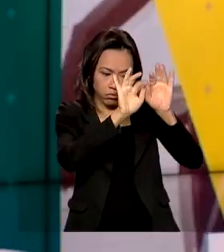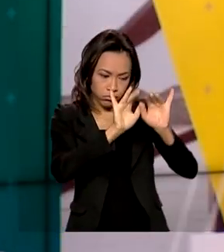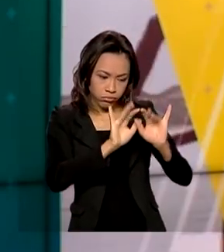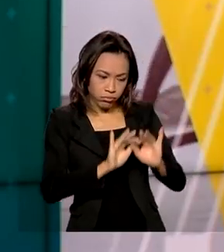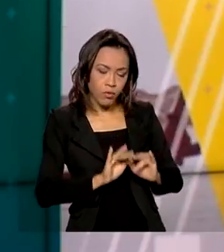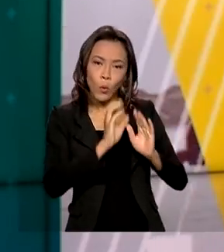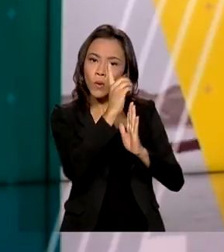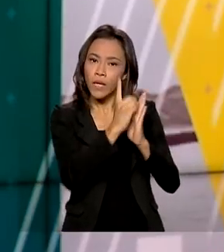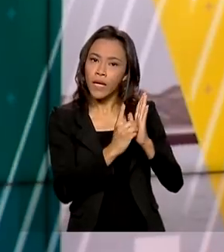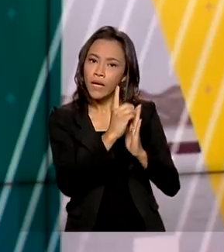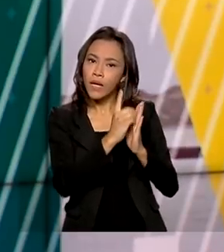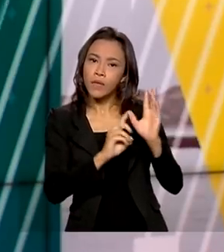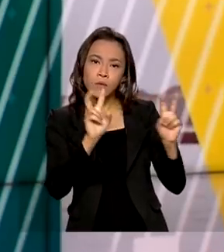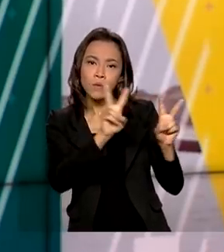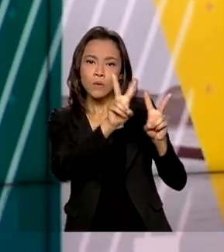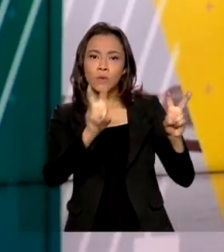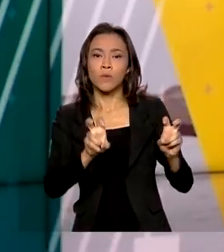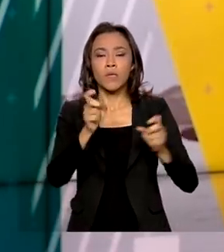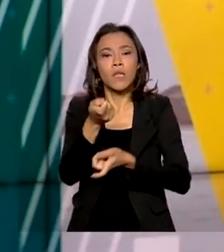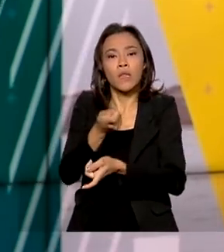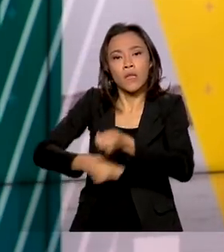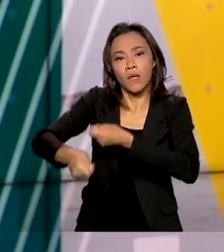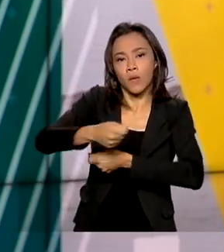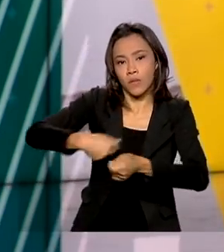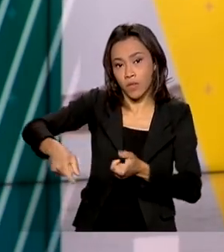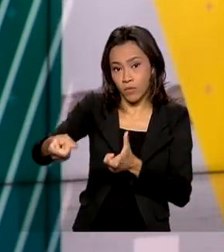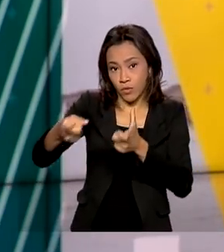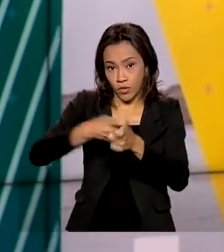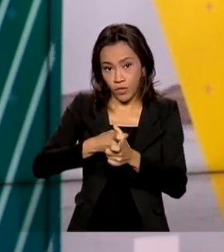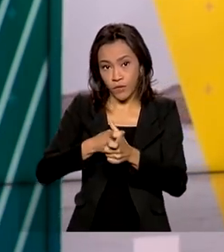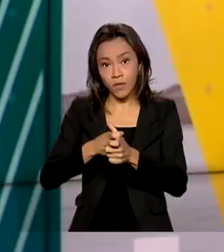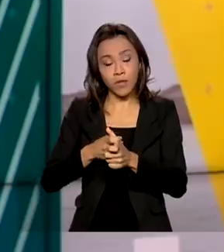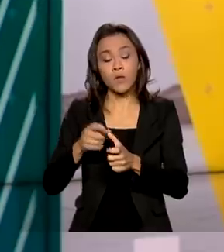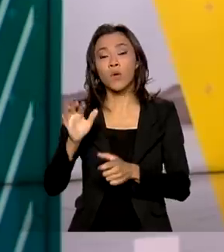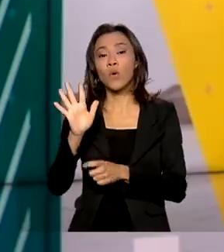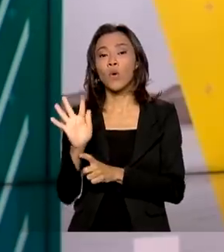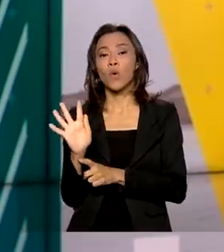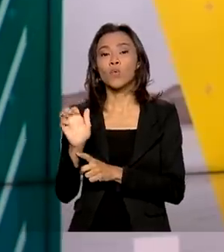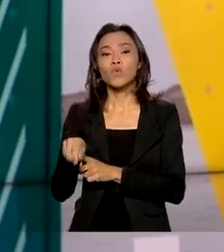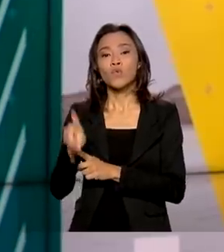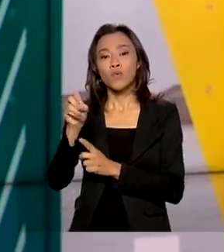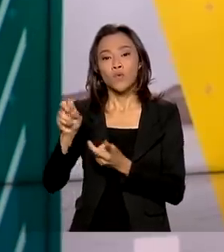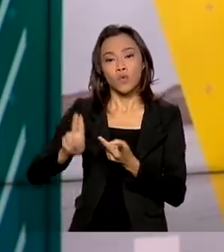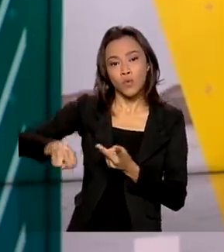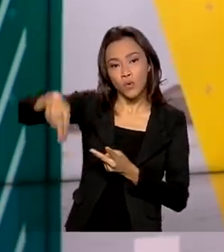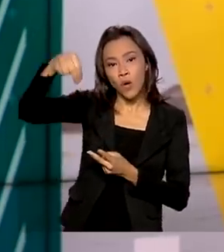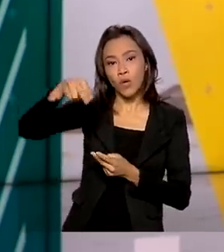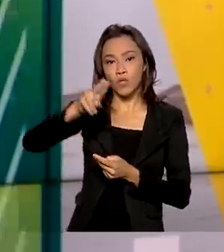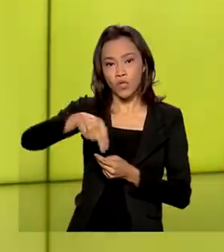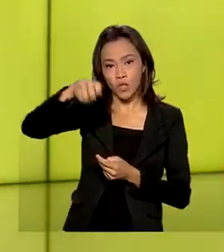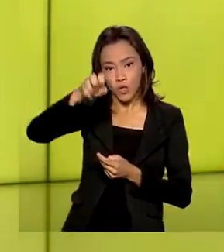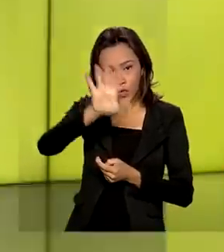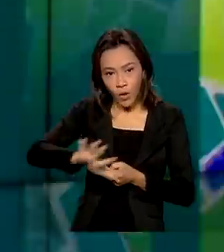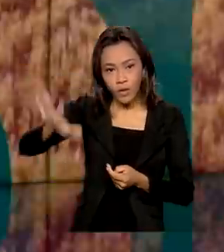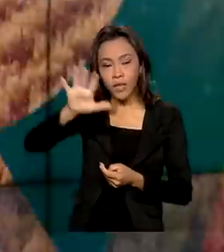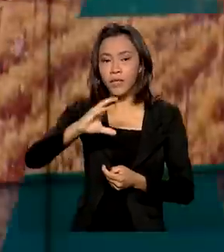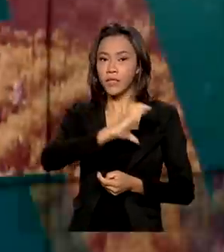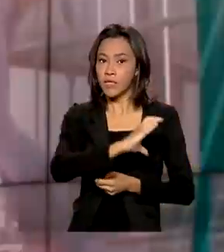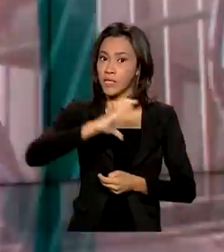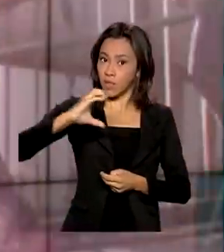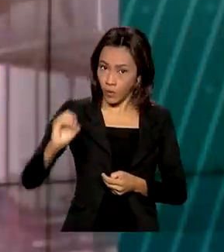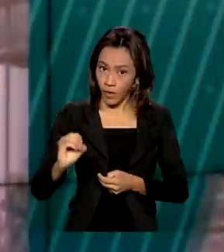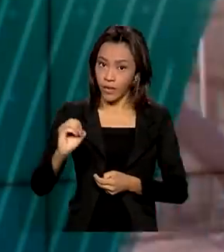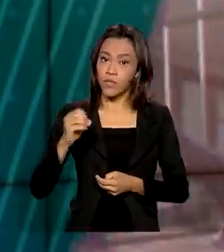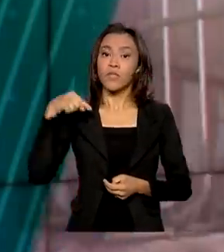a renegociação de dívidas com os Fundos Constitucionais de Financiamento do Norte, do Nordeste e do Centro-Oeste. A